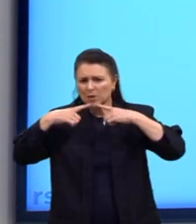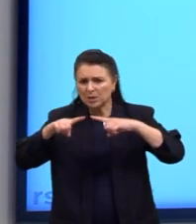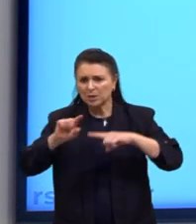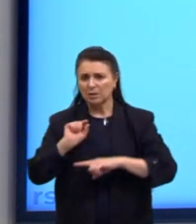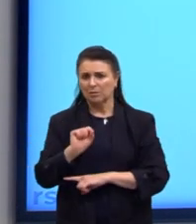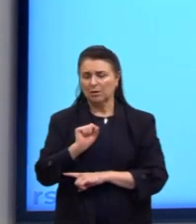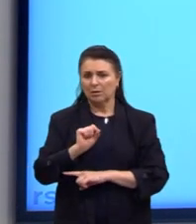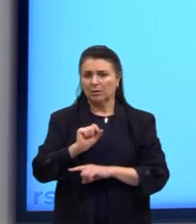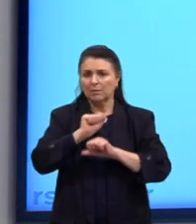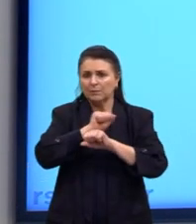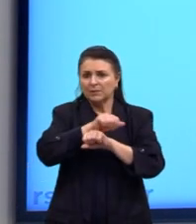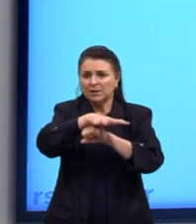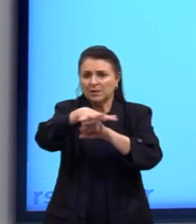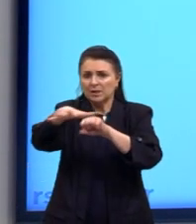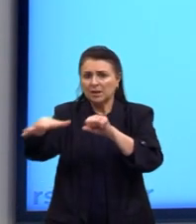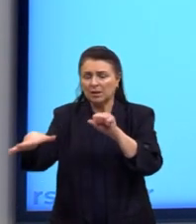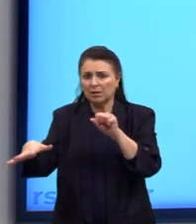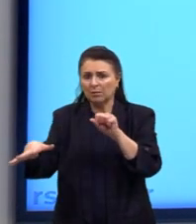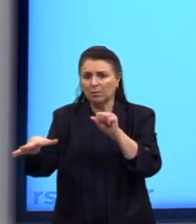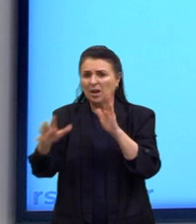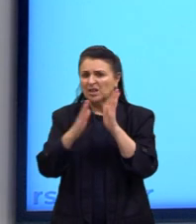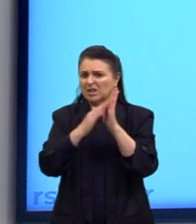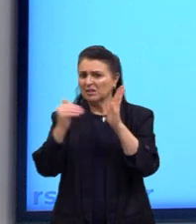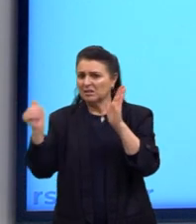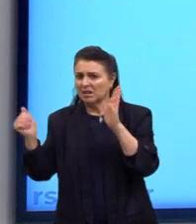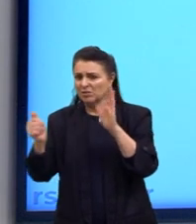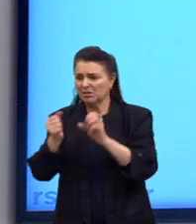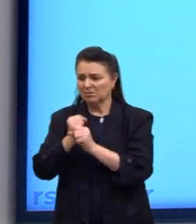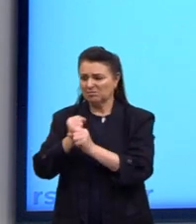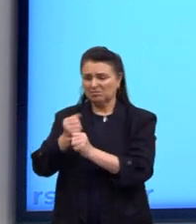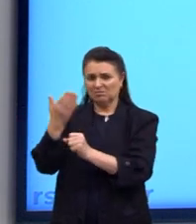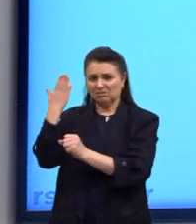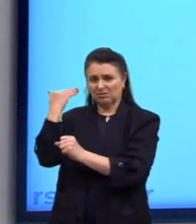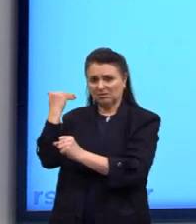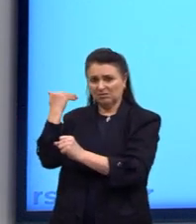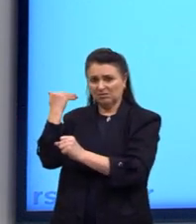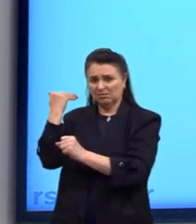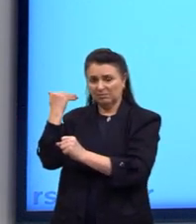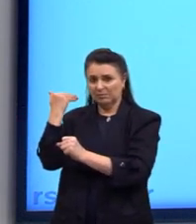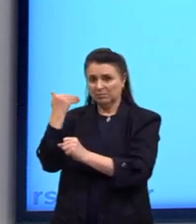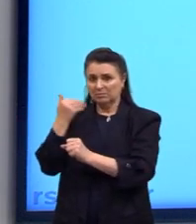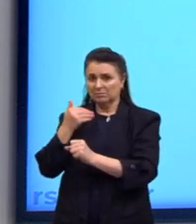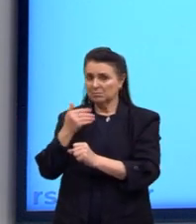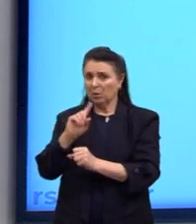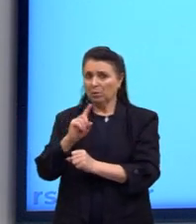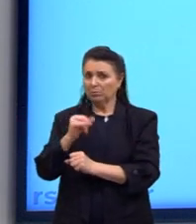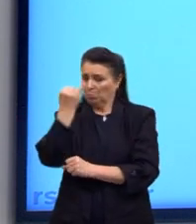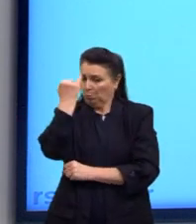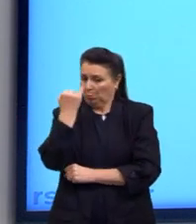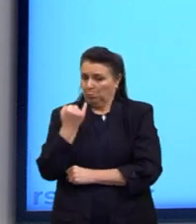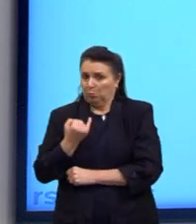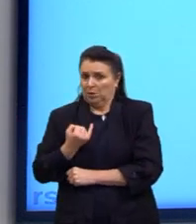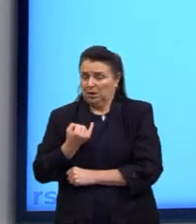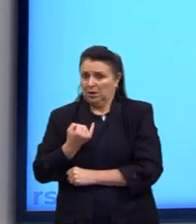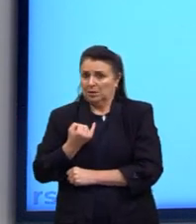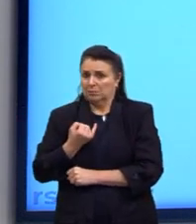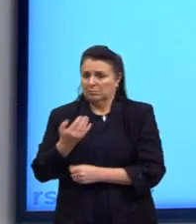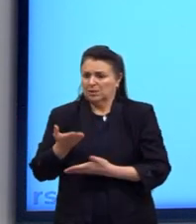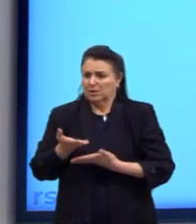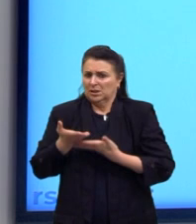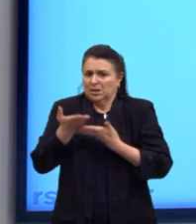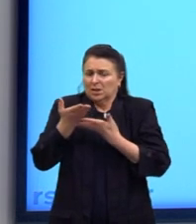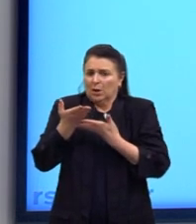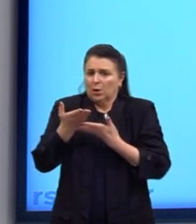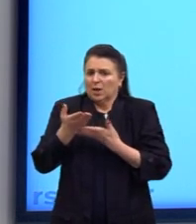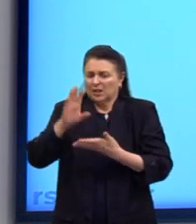Difusão das estéticas antigas? Não. As estéticas antigas, inclusive, eram magras. Exaltação das crendices